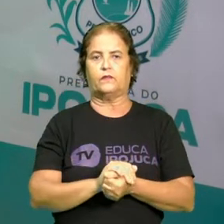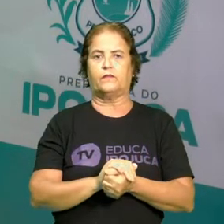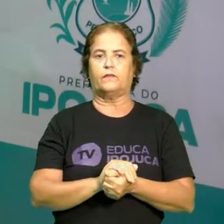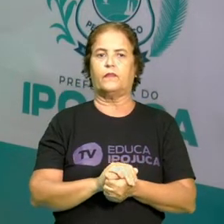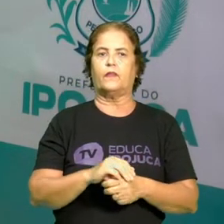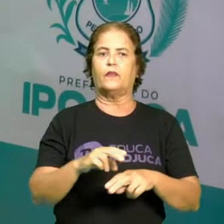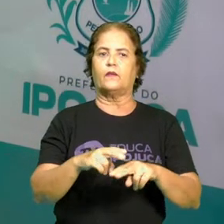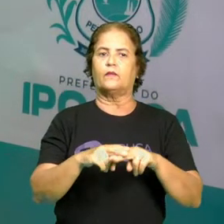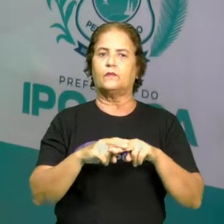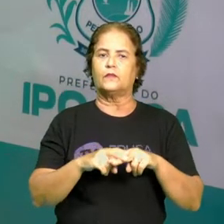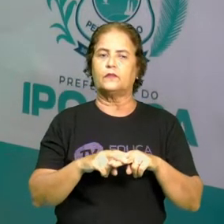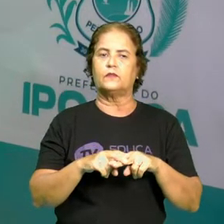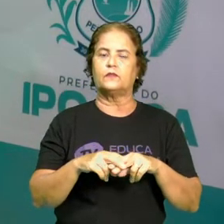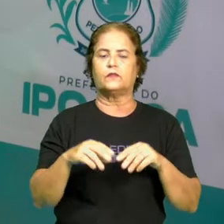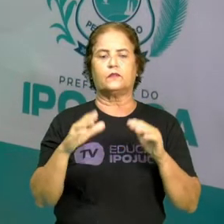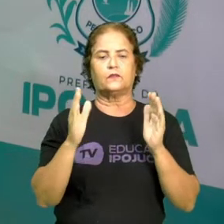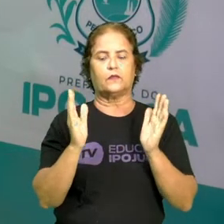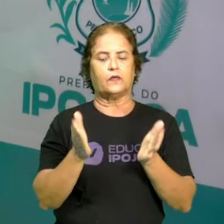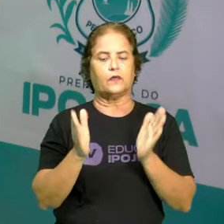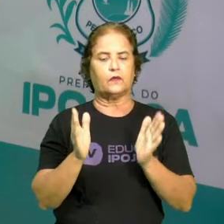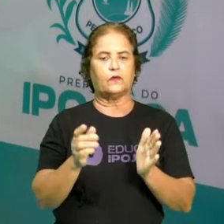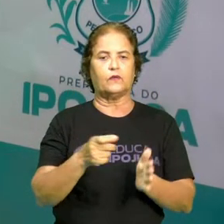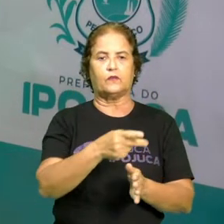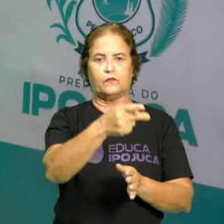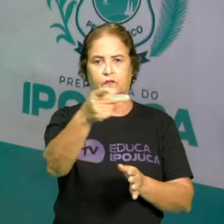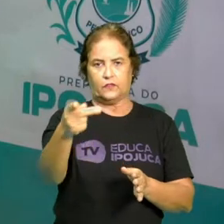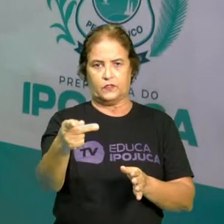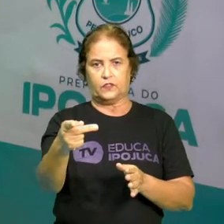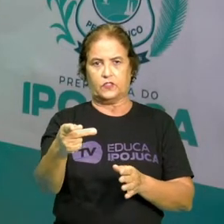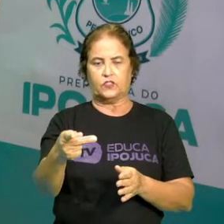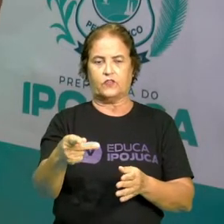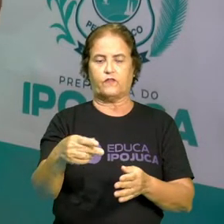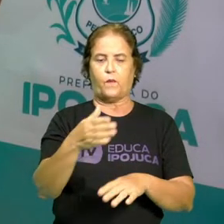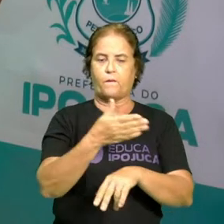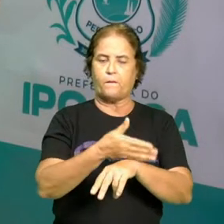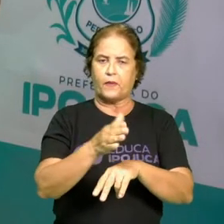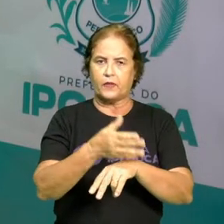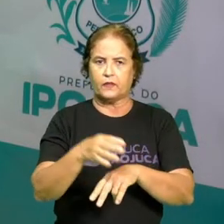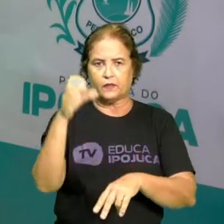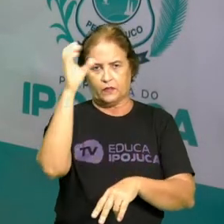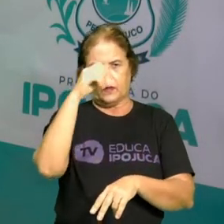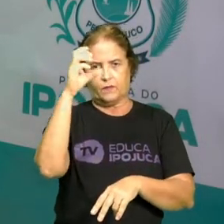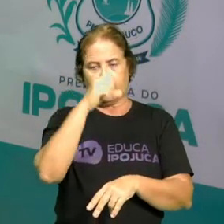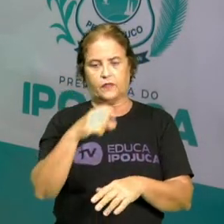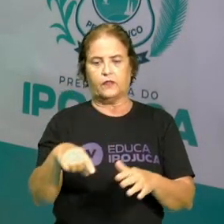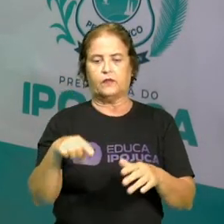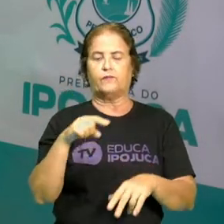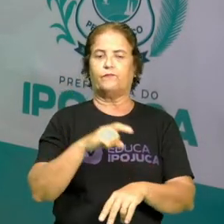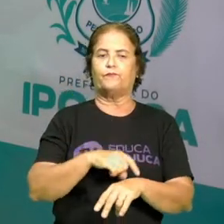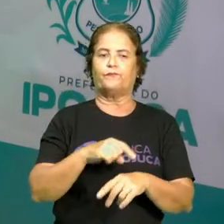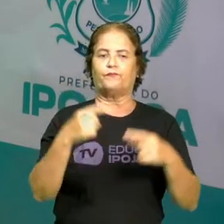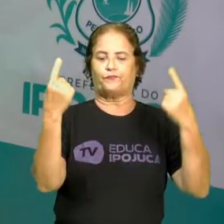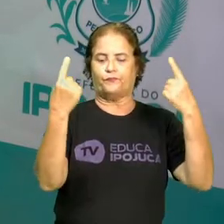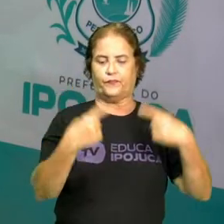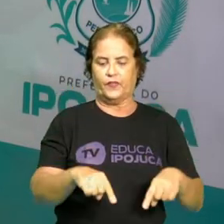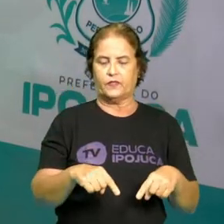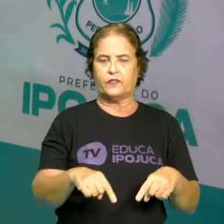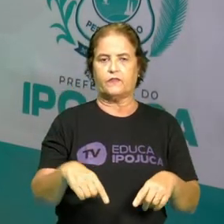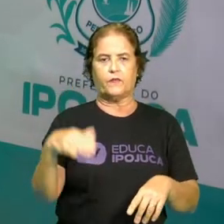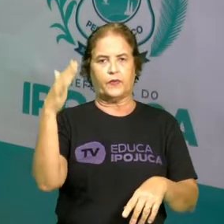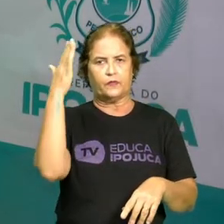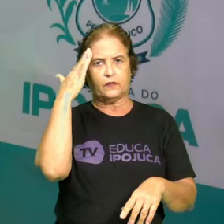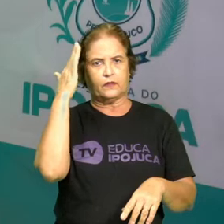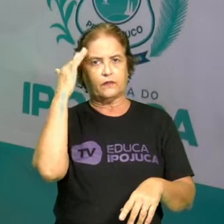Portanto, chegou a sua vez de praticar e aprender. Chegou a hora do nosso desafio e a gente entender um pouco